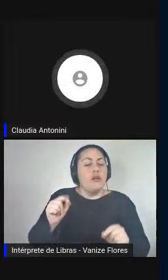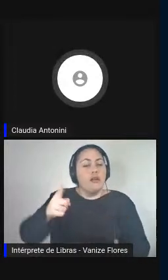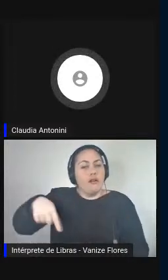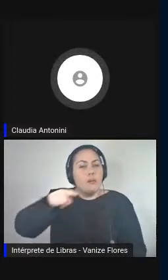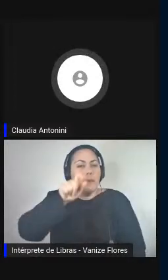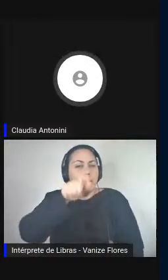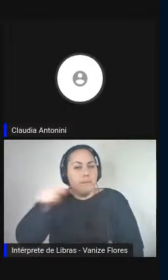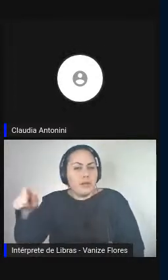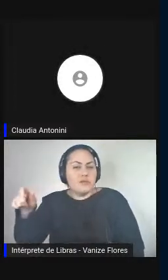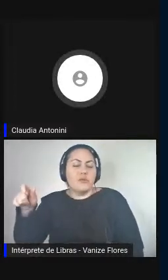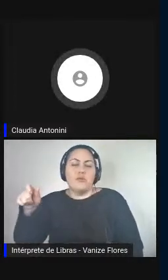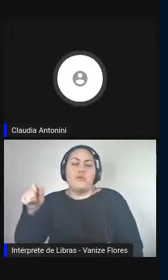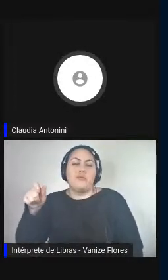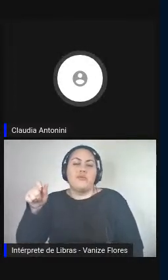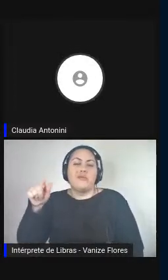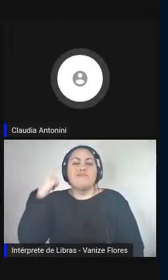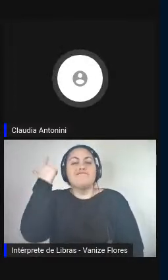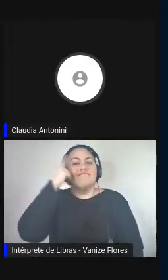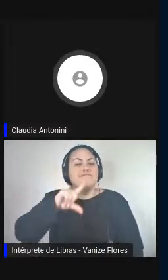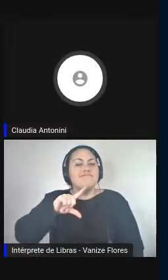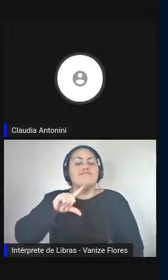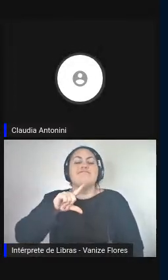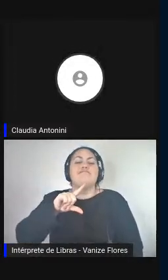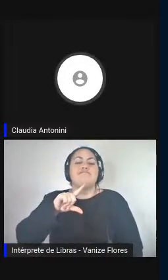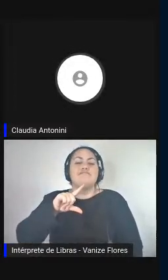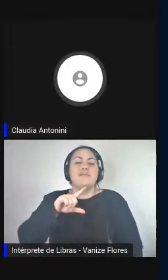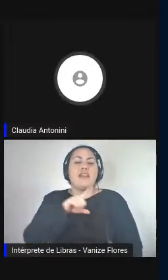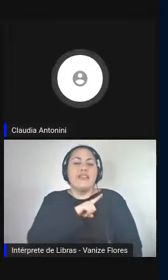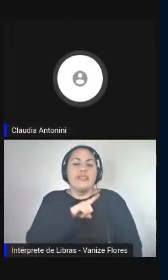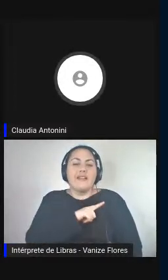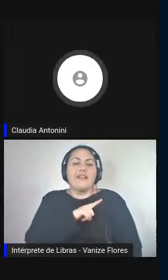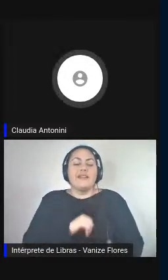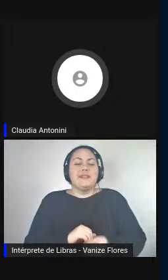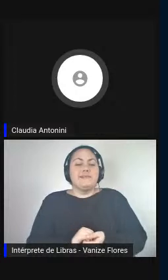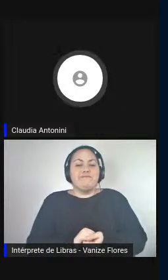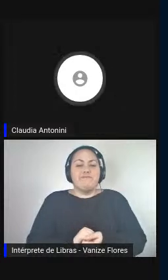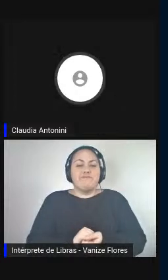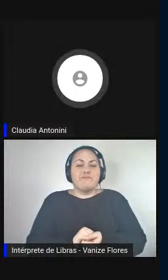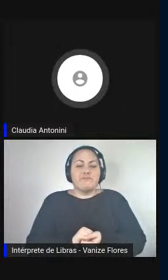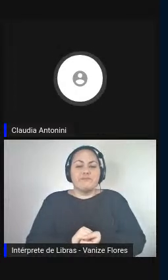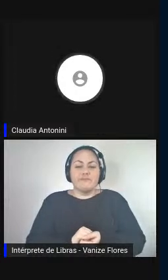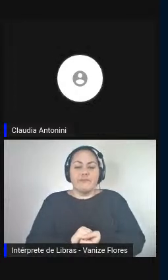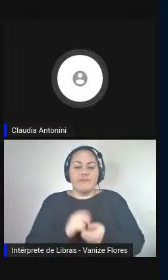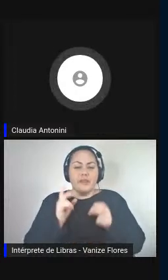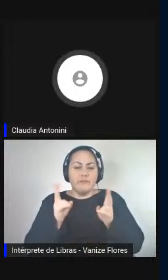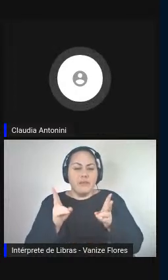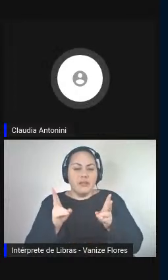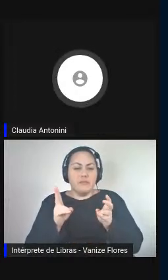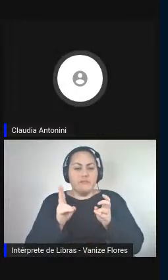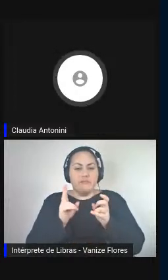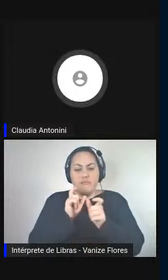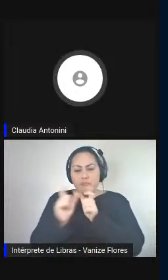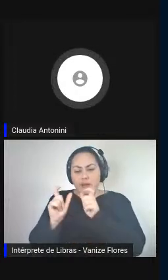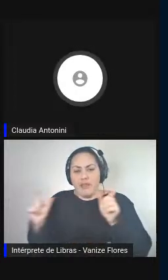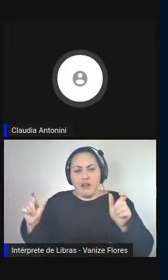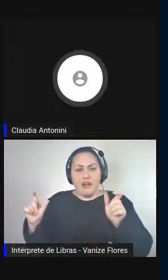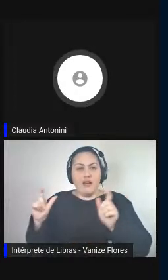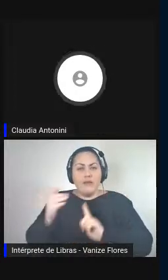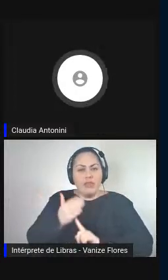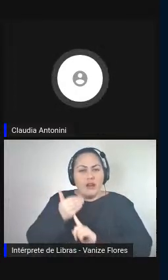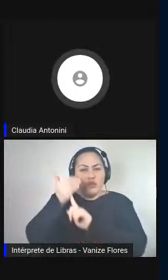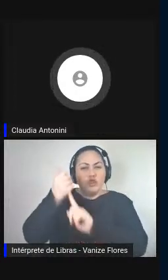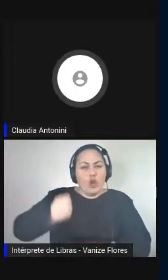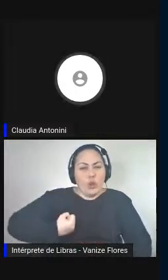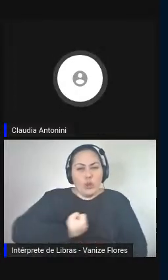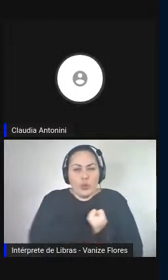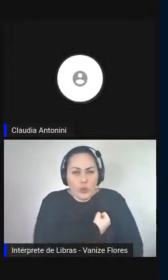precisão dessas unidades, esses termos tecnológicos e os números em relação a